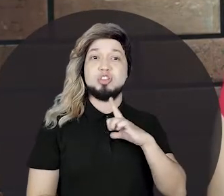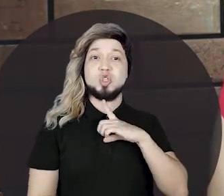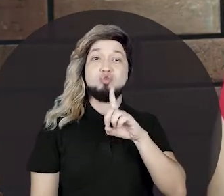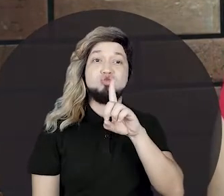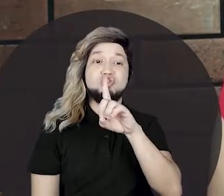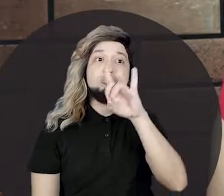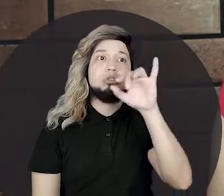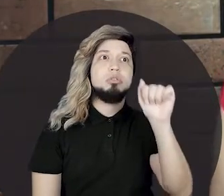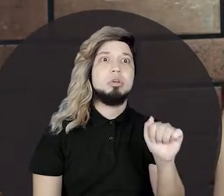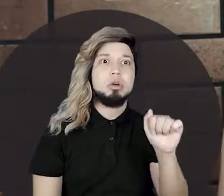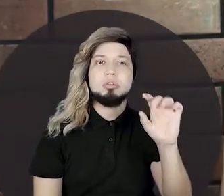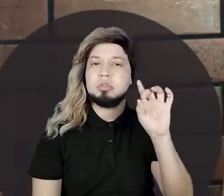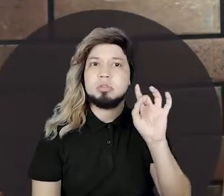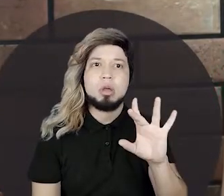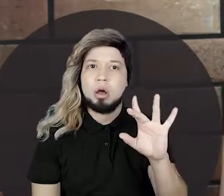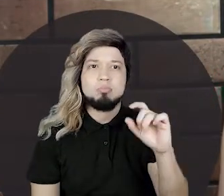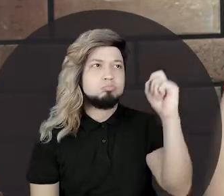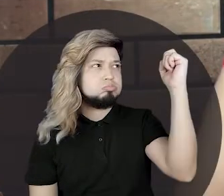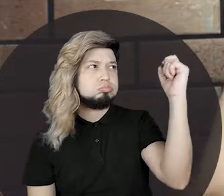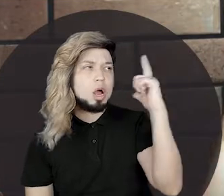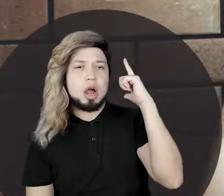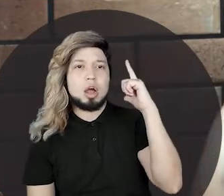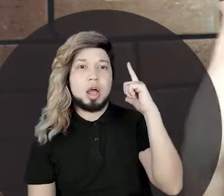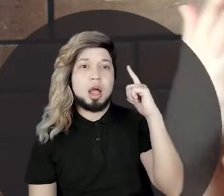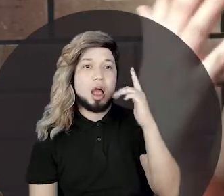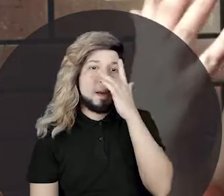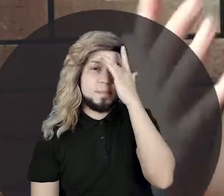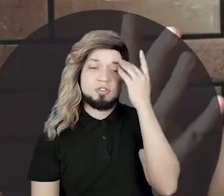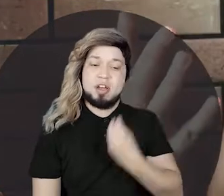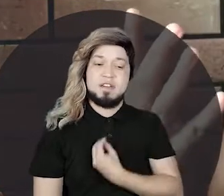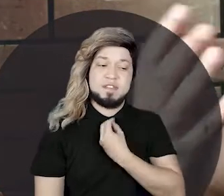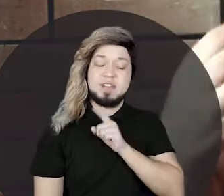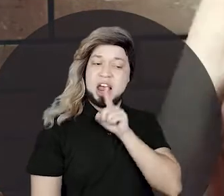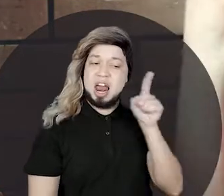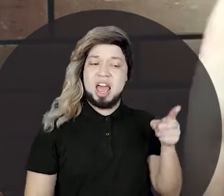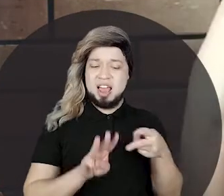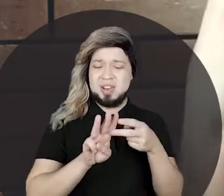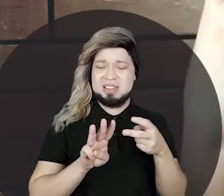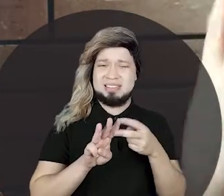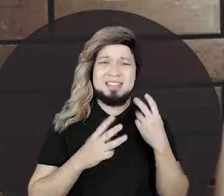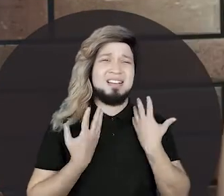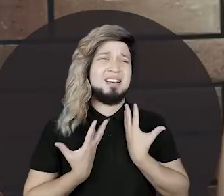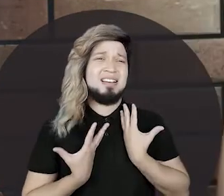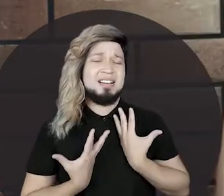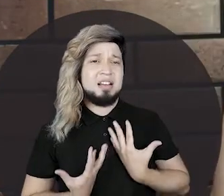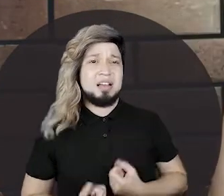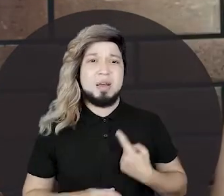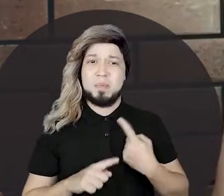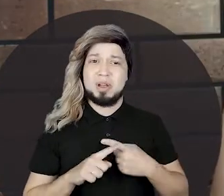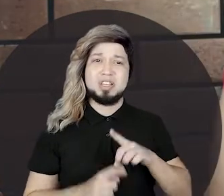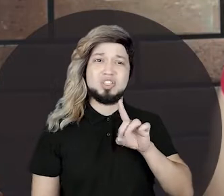dia. Sim, os índios que lá habitavam já estavam cansados,